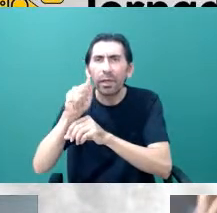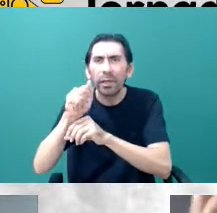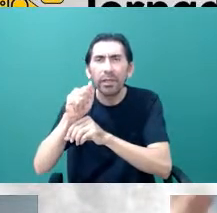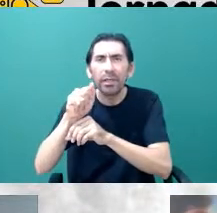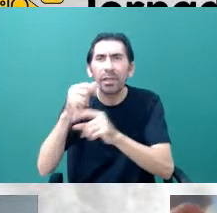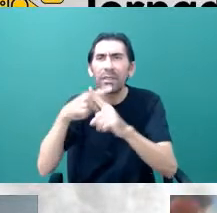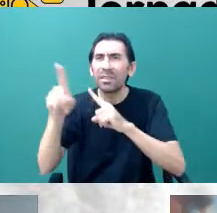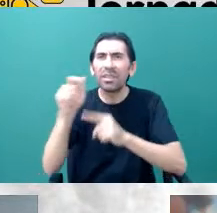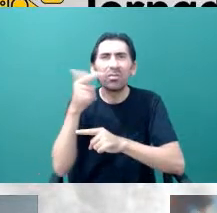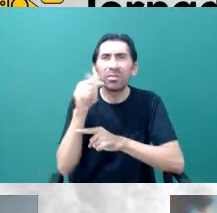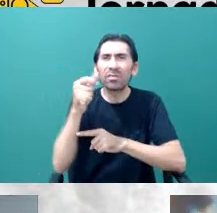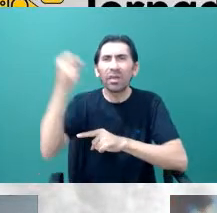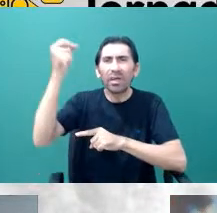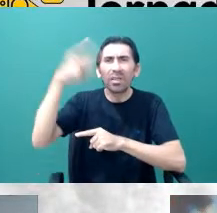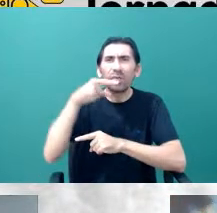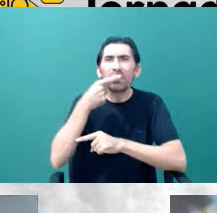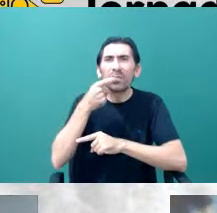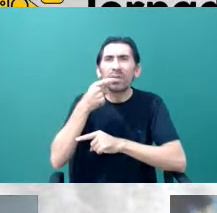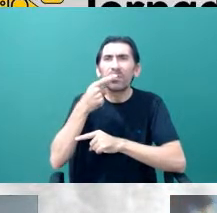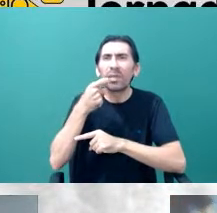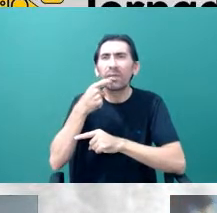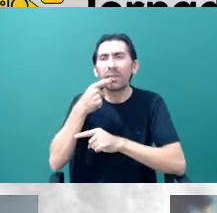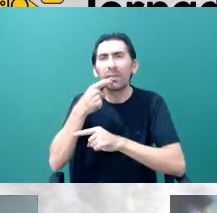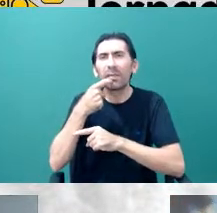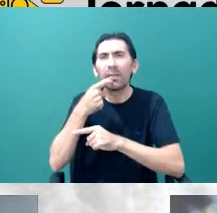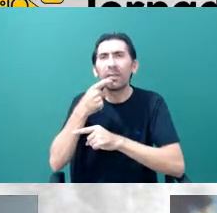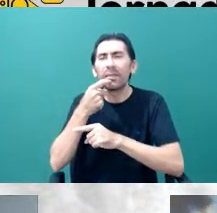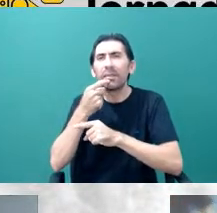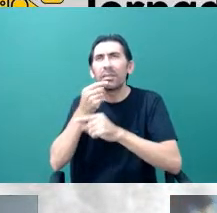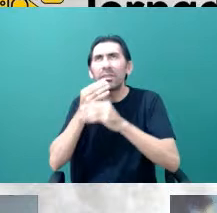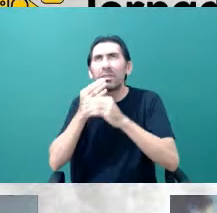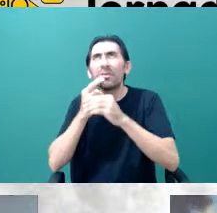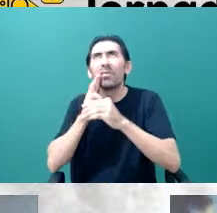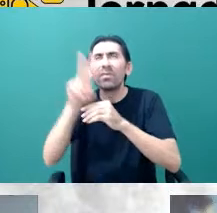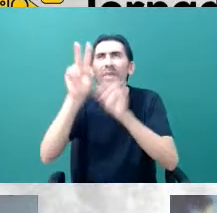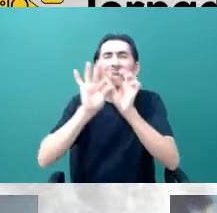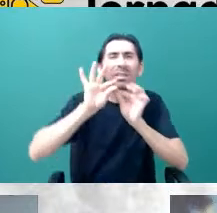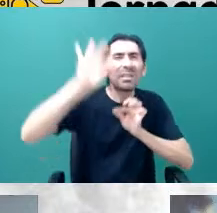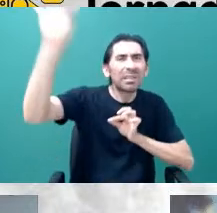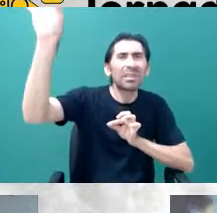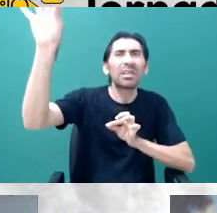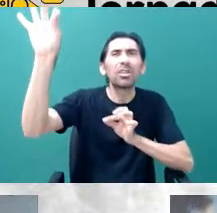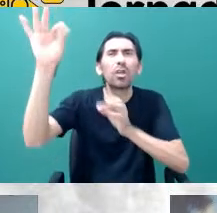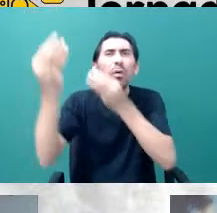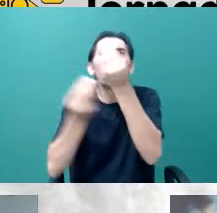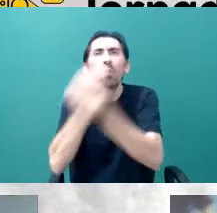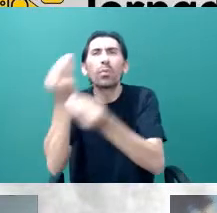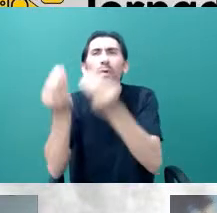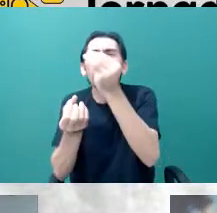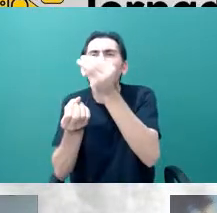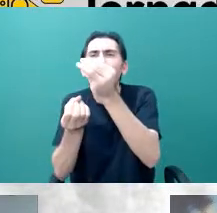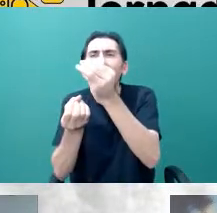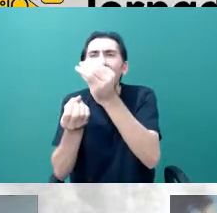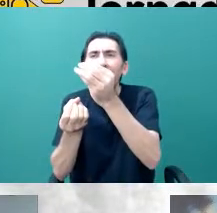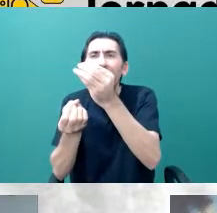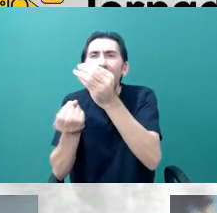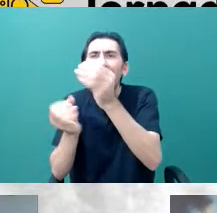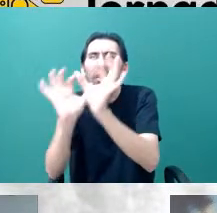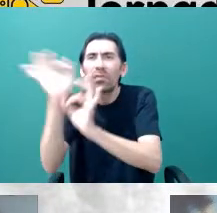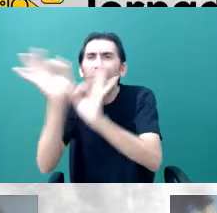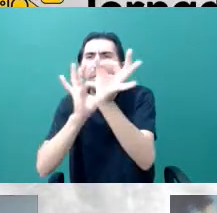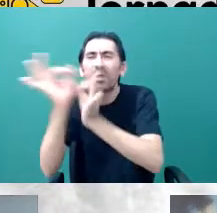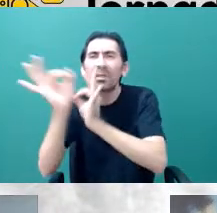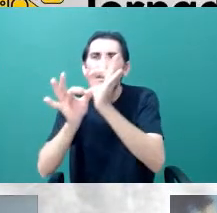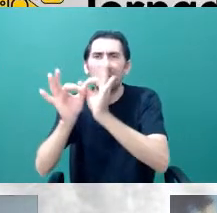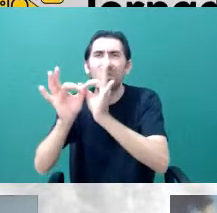infravermelho, uma região, por exemplo, de formação planetária. Onde sistemas planetários estão se formando? Porque eles